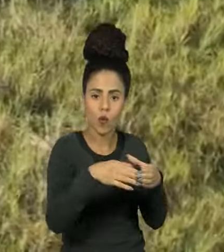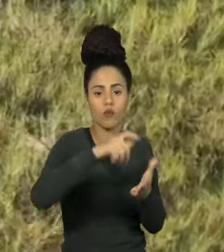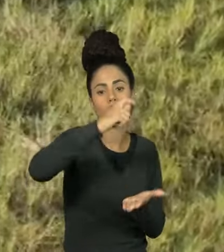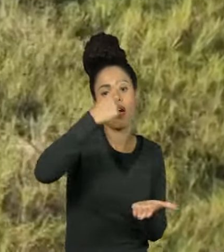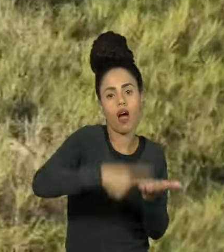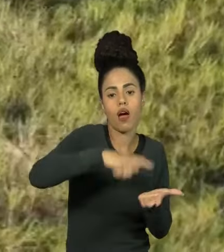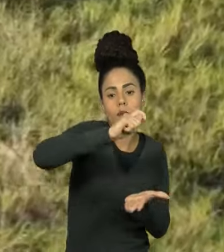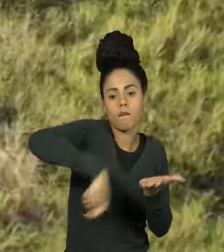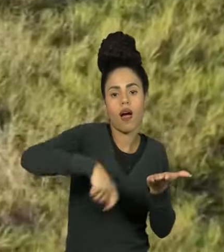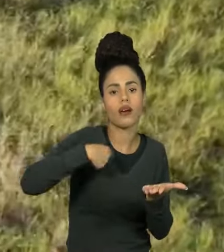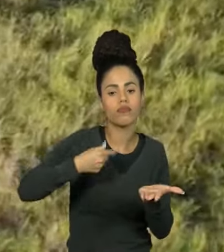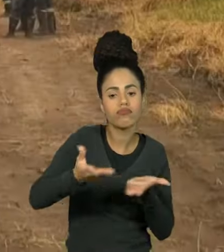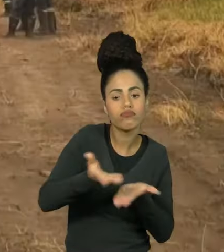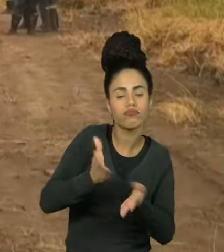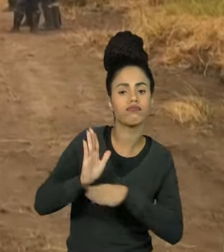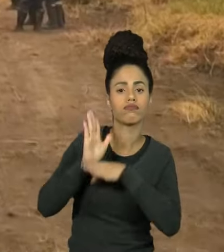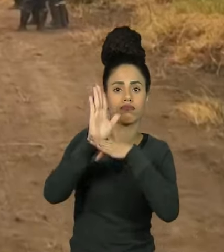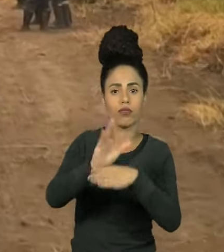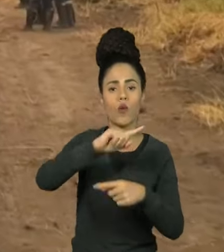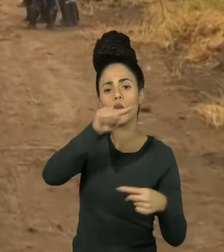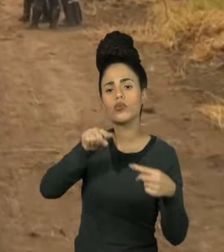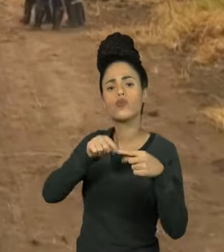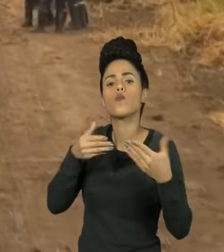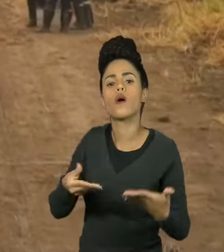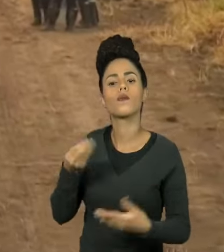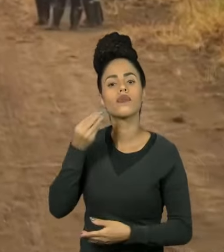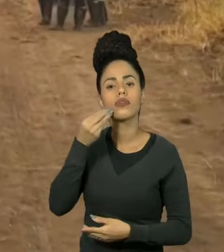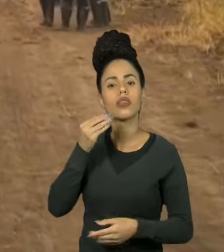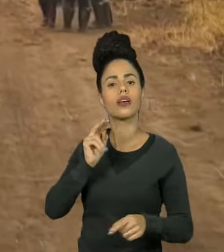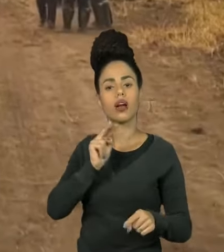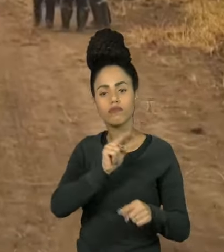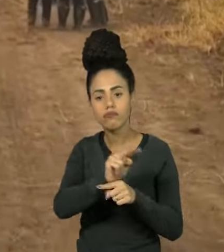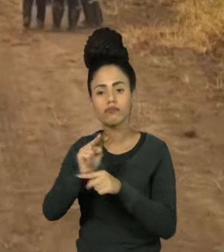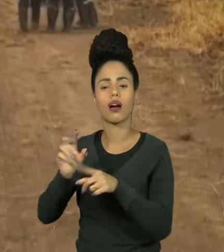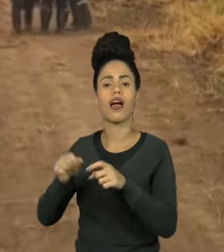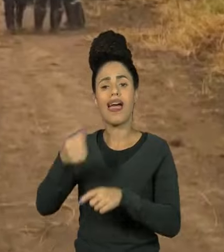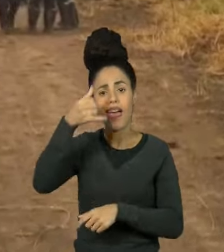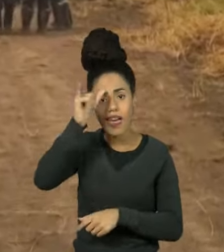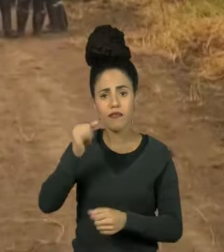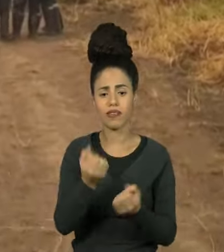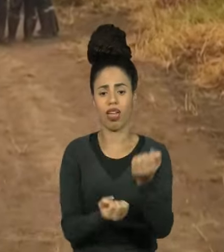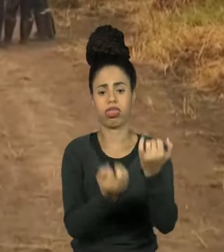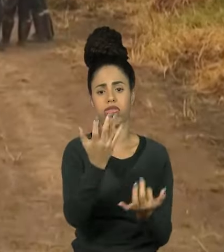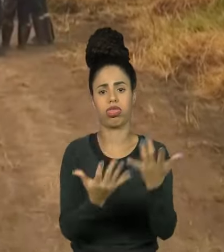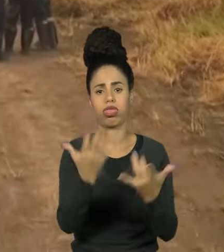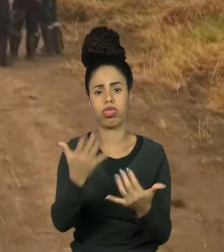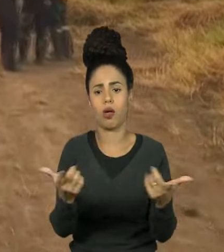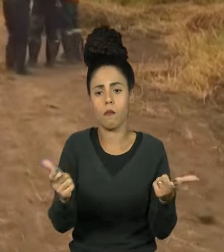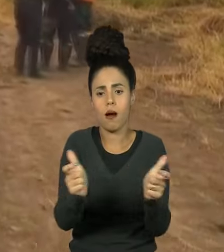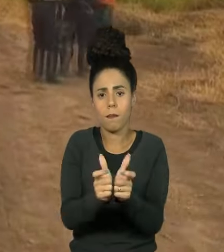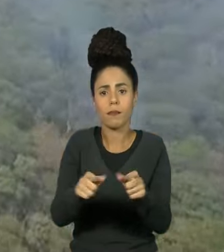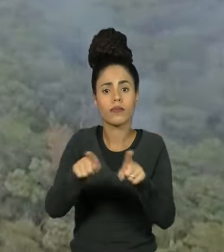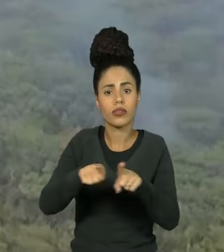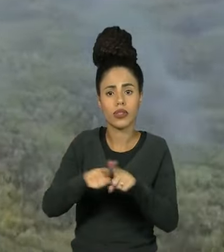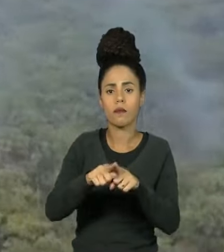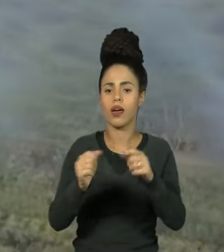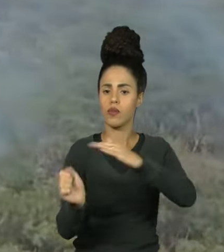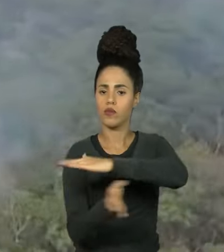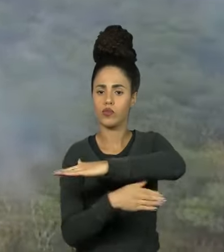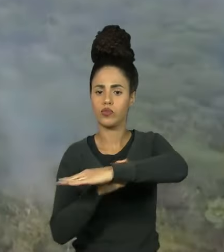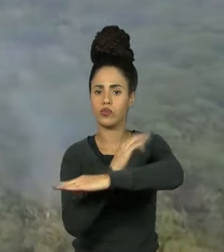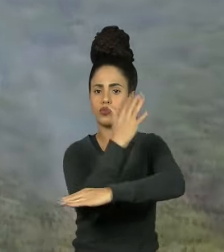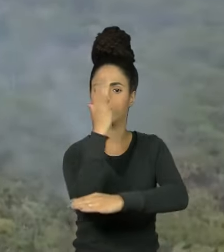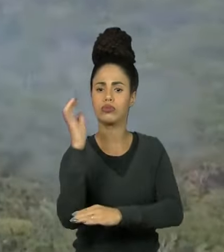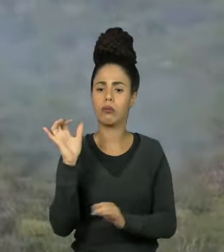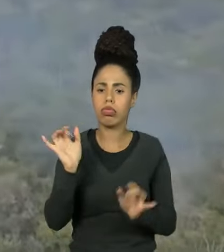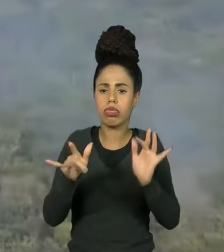acordo de cooperação. O objetivo é reforçar o combate à crise climática, perda da biodiversidade e a poluição